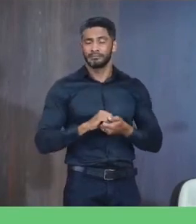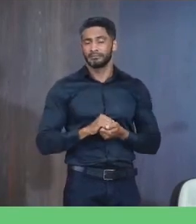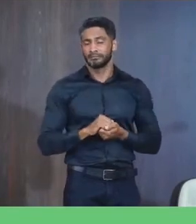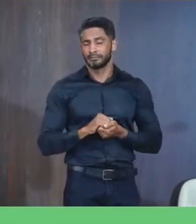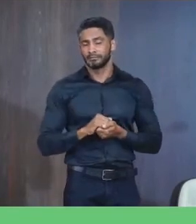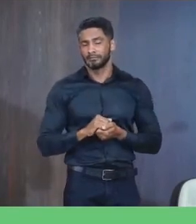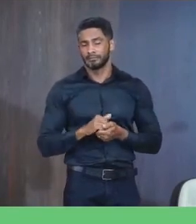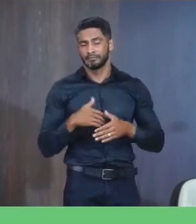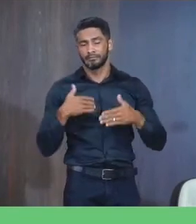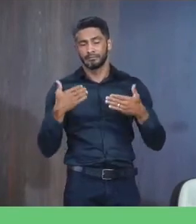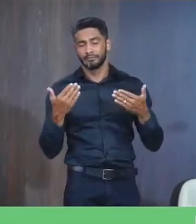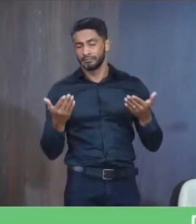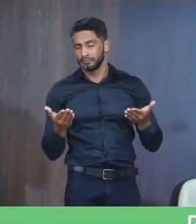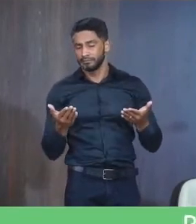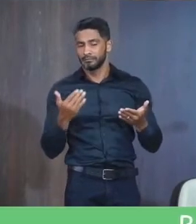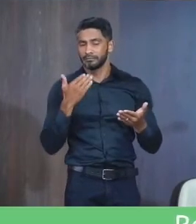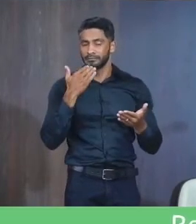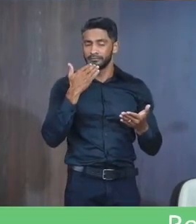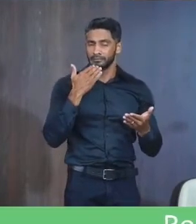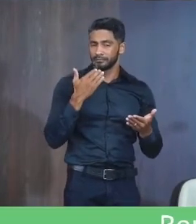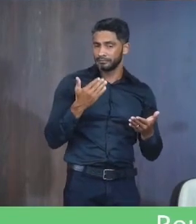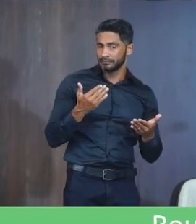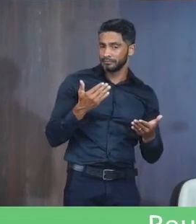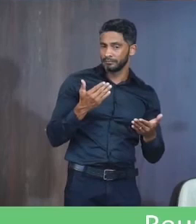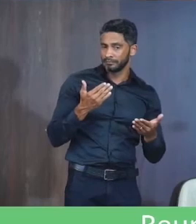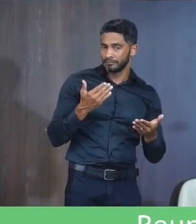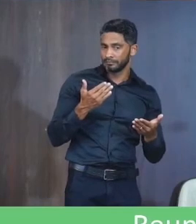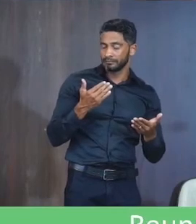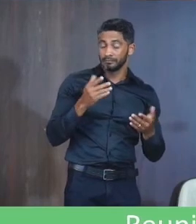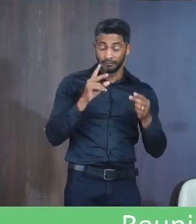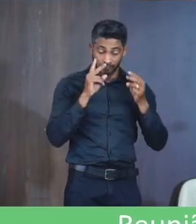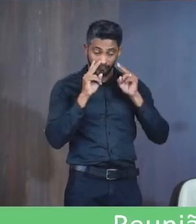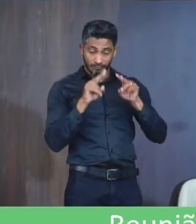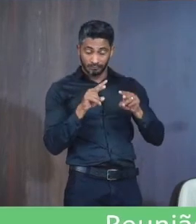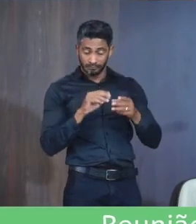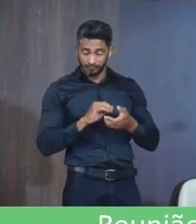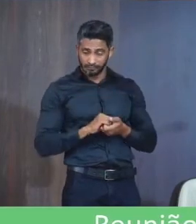Nestes termos Peço Desdeferimento